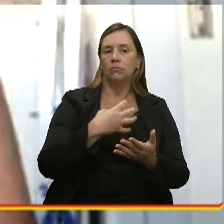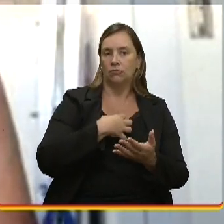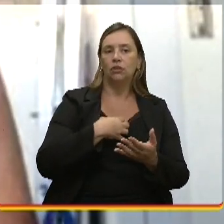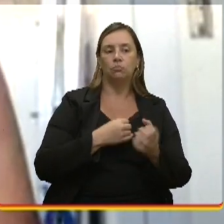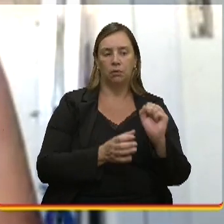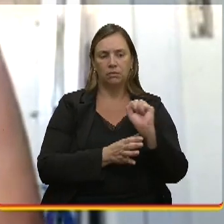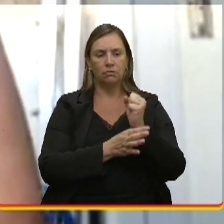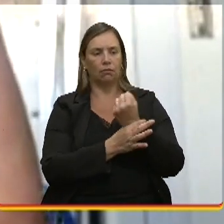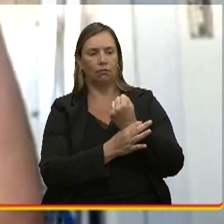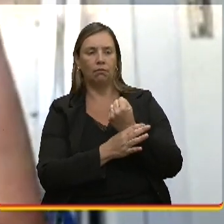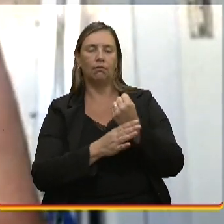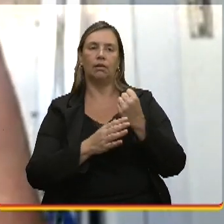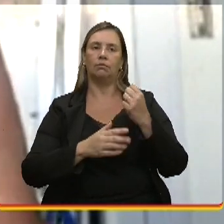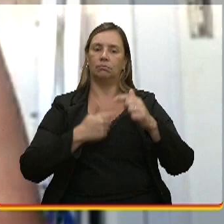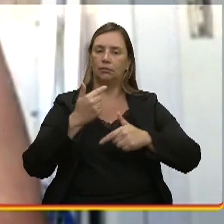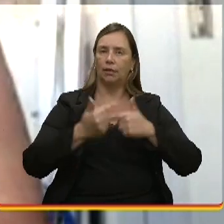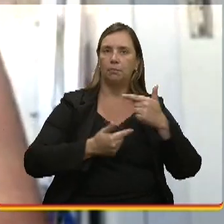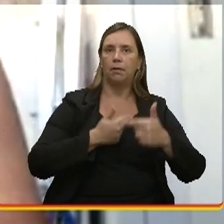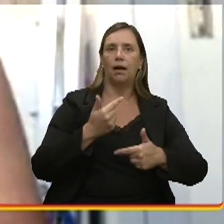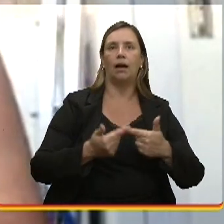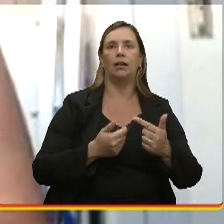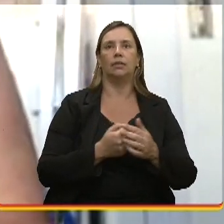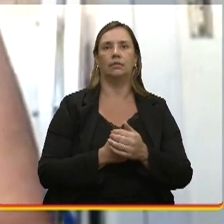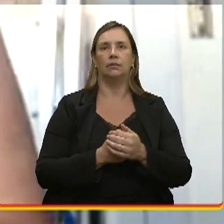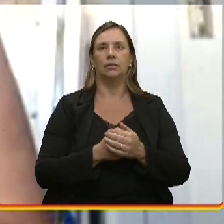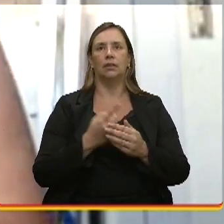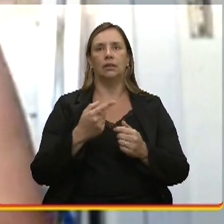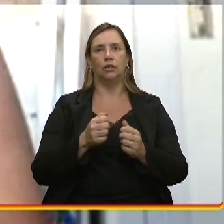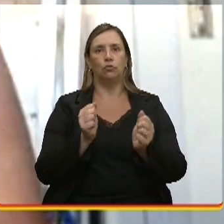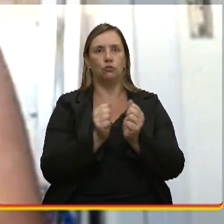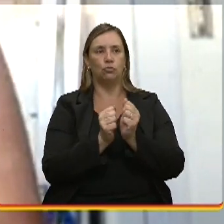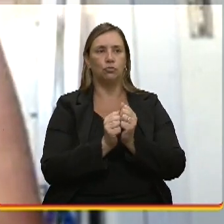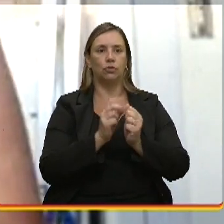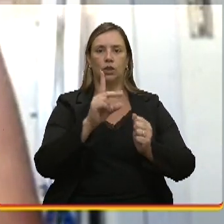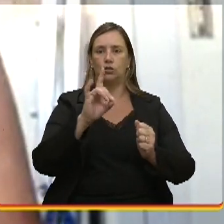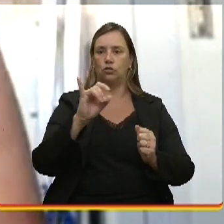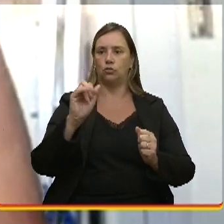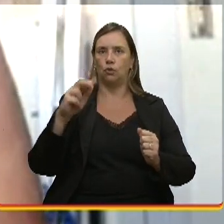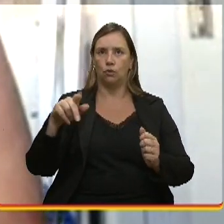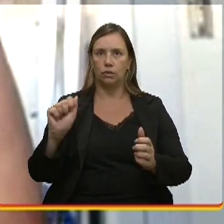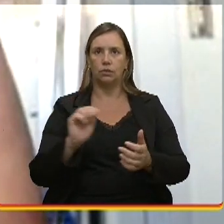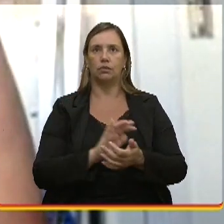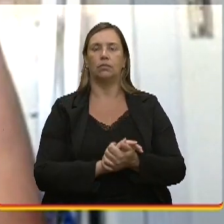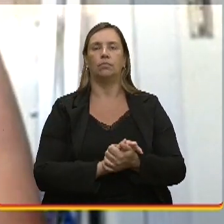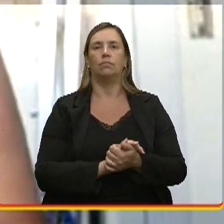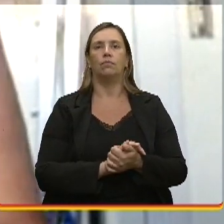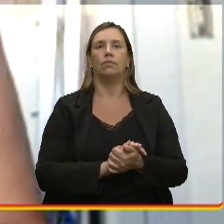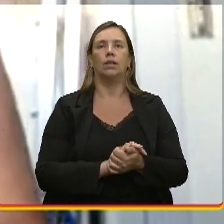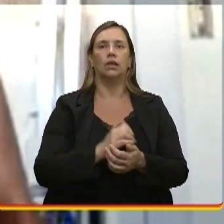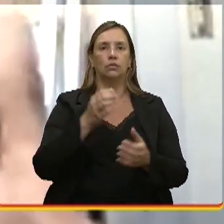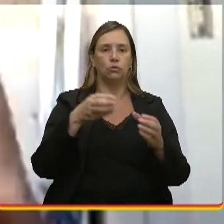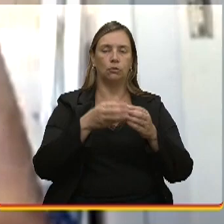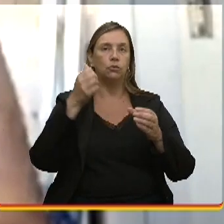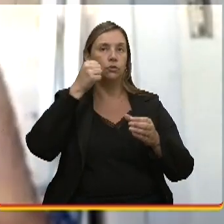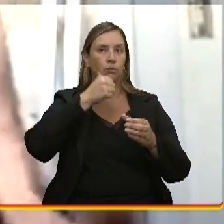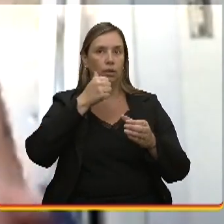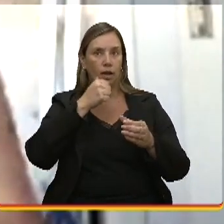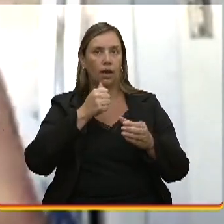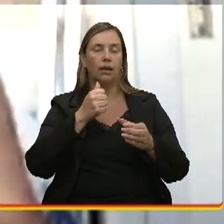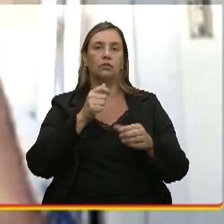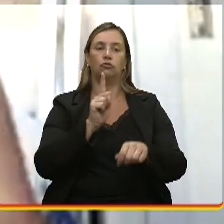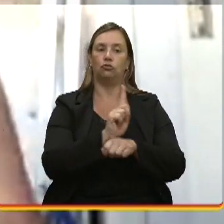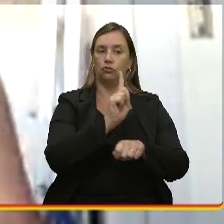atuar. Daí, eu me deparei com a Diosa, que era uma startup de mulheres, né? Que elas faziam a